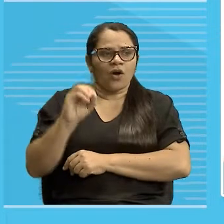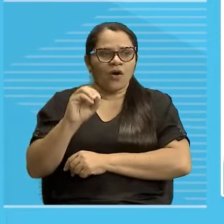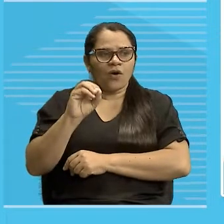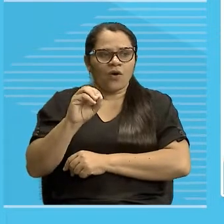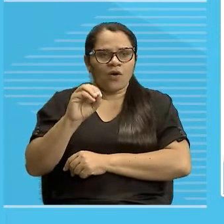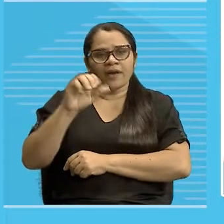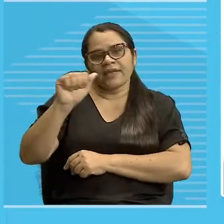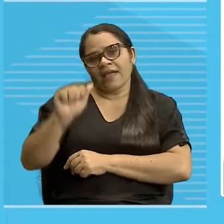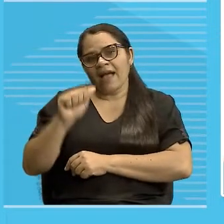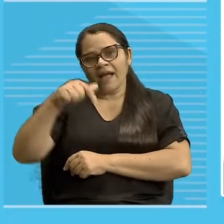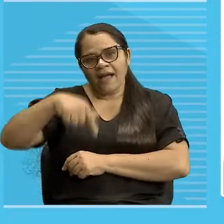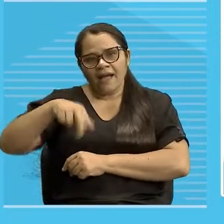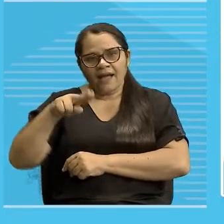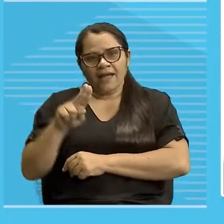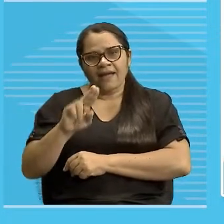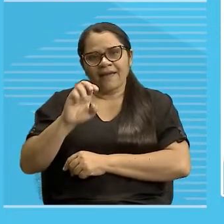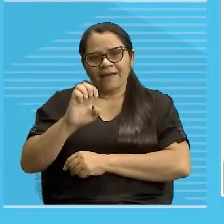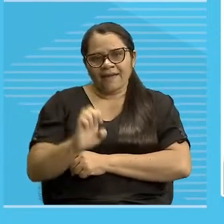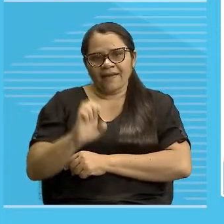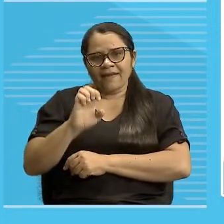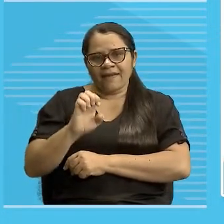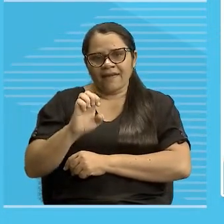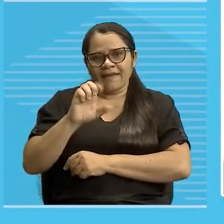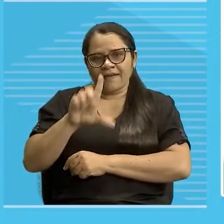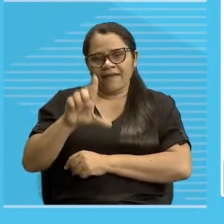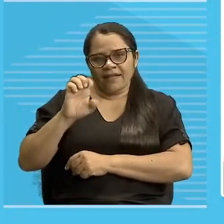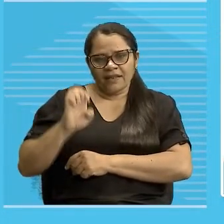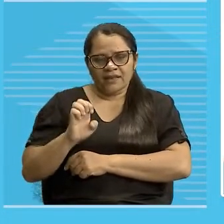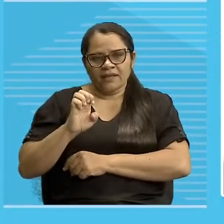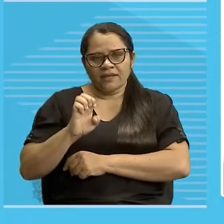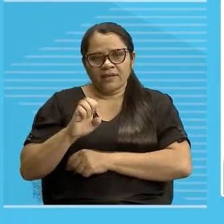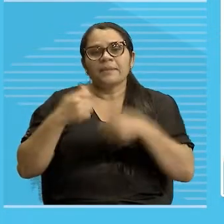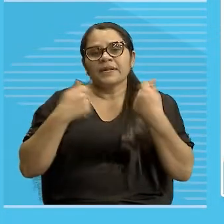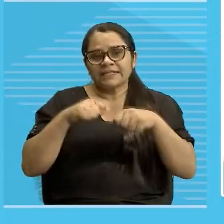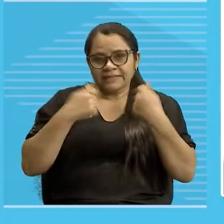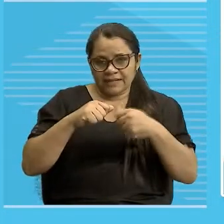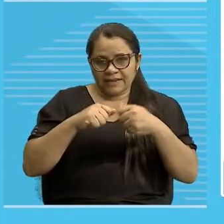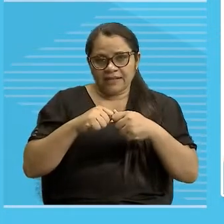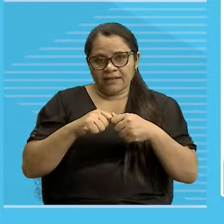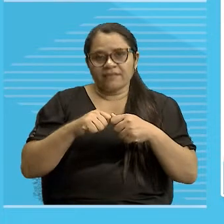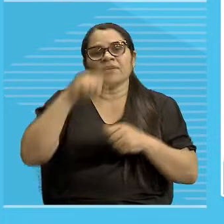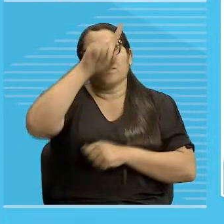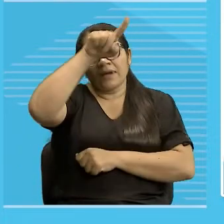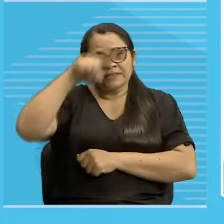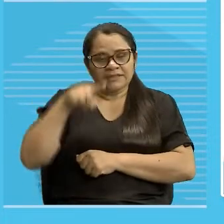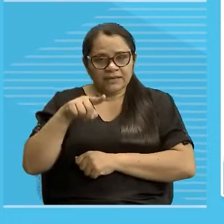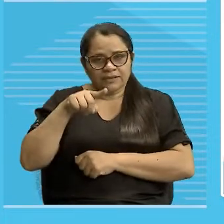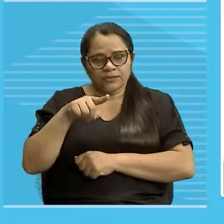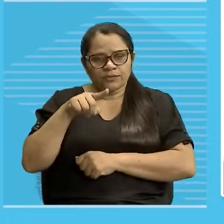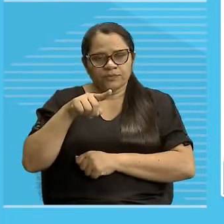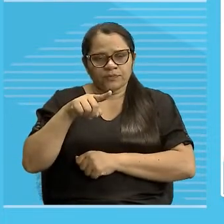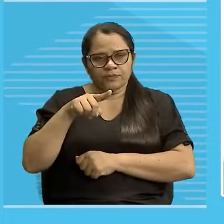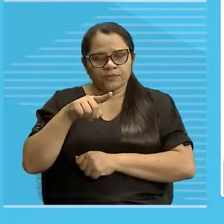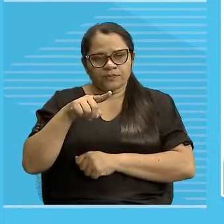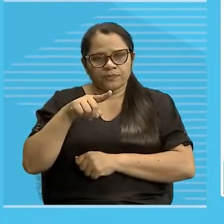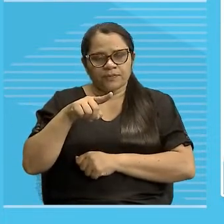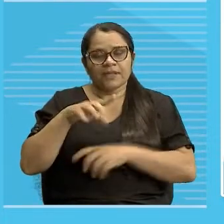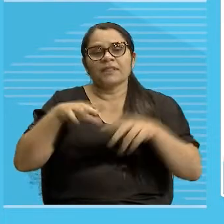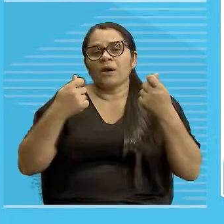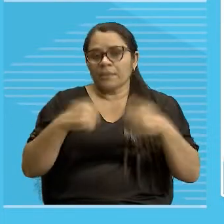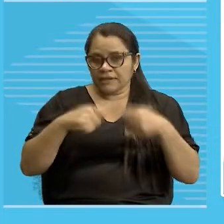por aquele, ó, aquele teria de vir com acento grave também. Apesar de ele